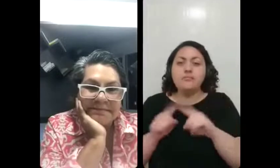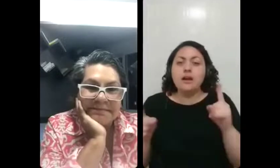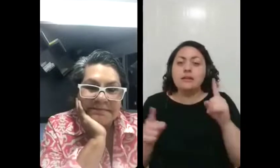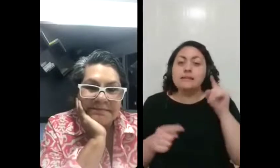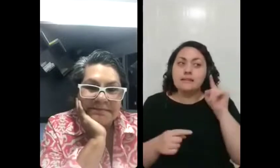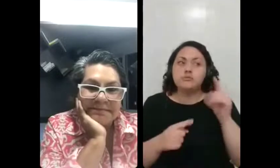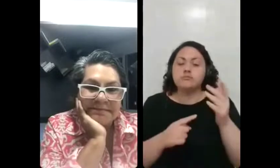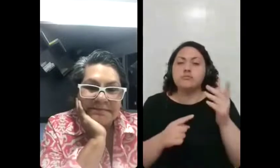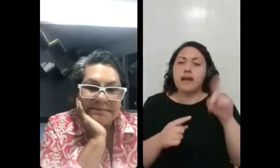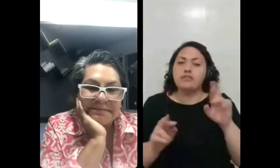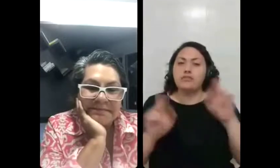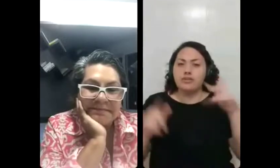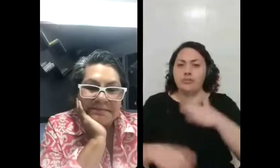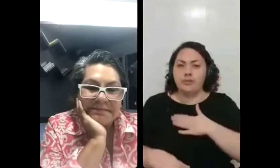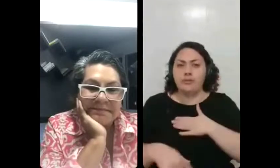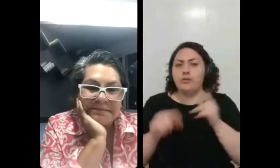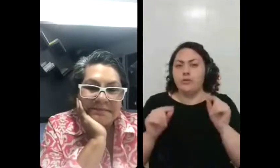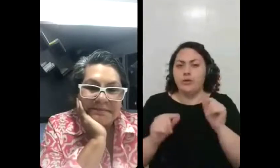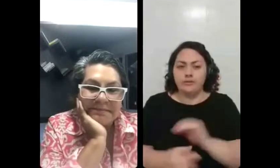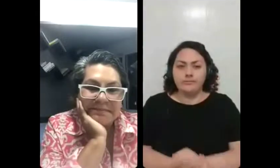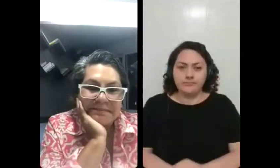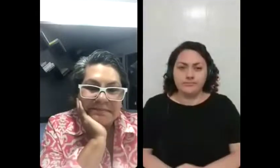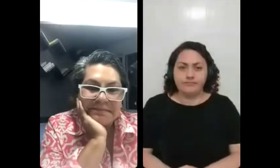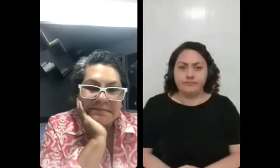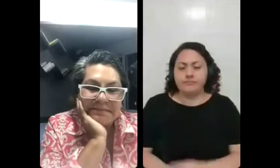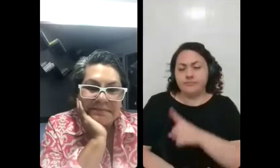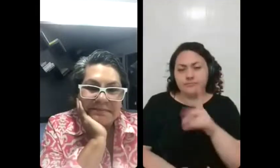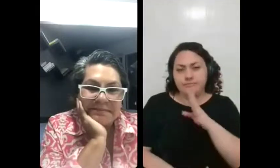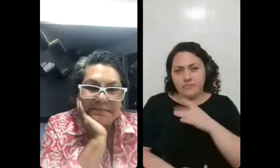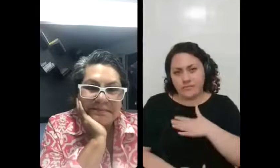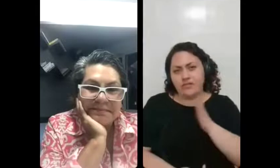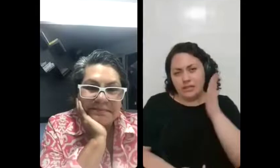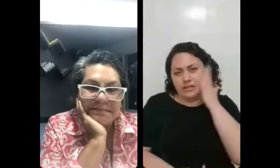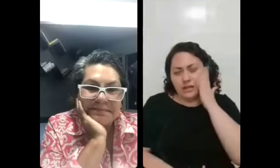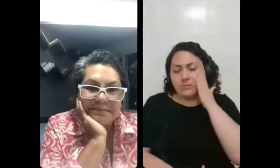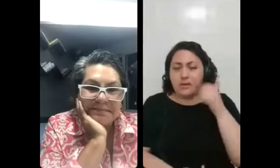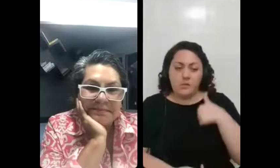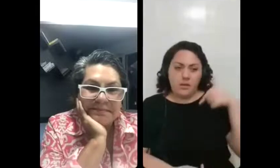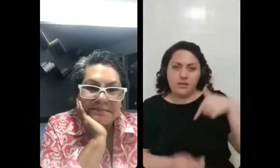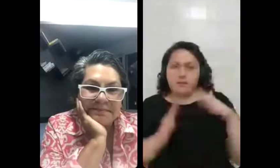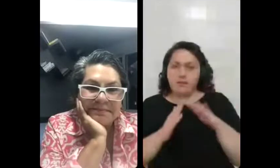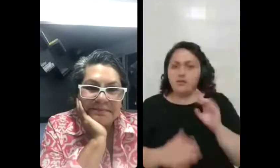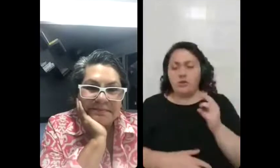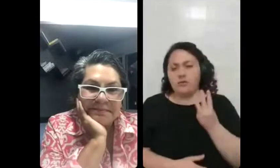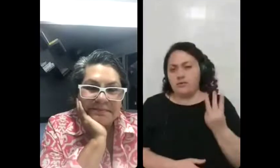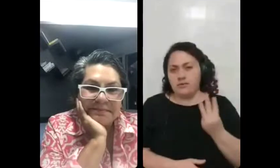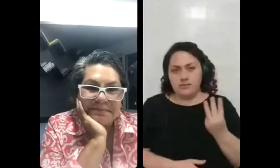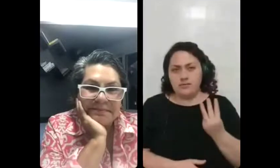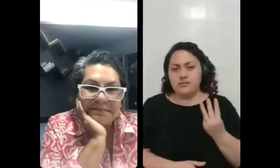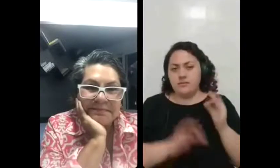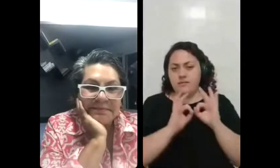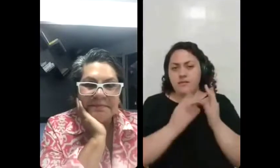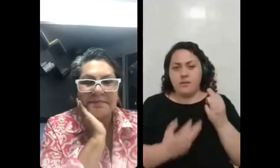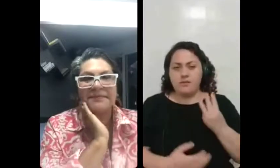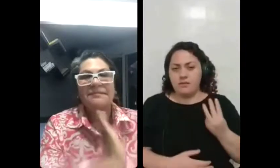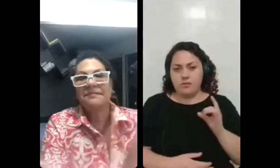é que como eu já tinha, quem me conhece sabe, né? Aqui em casa é basicamente só nós três, assim, né? A gente é